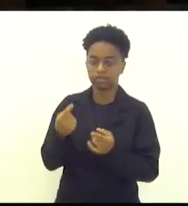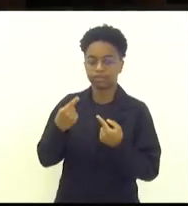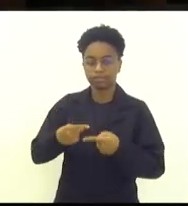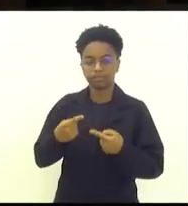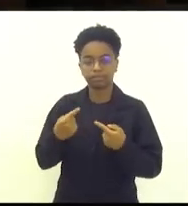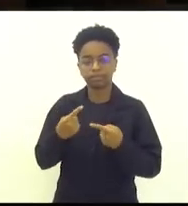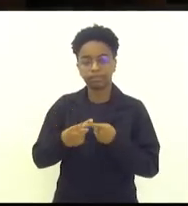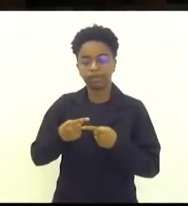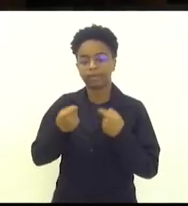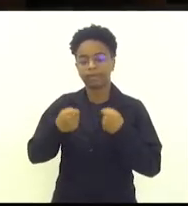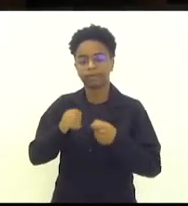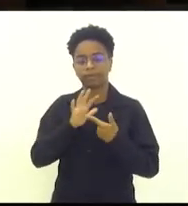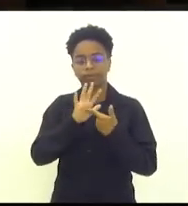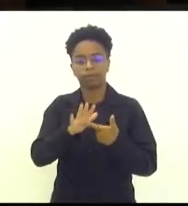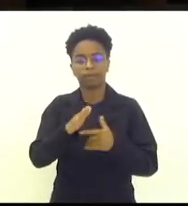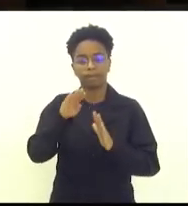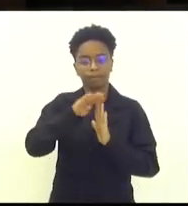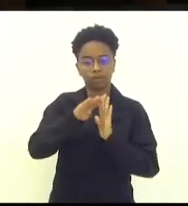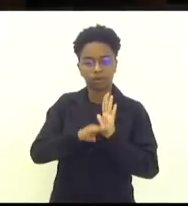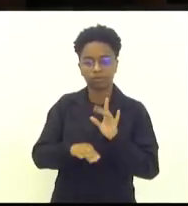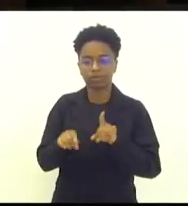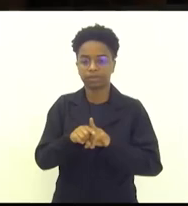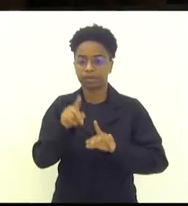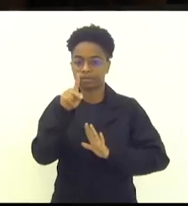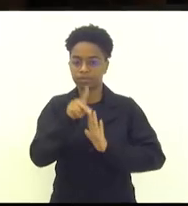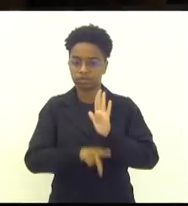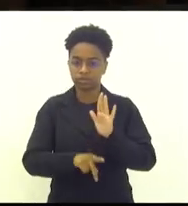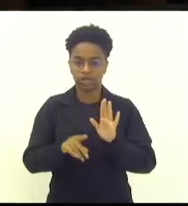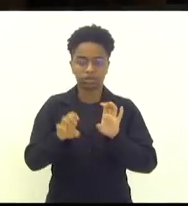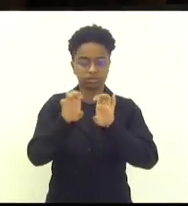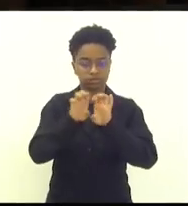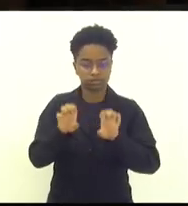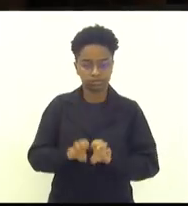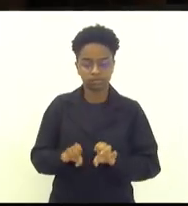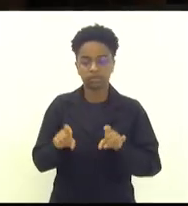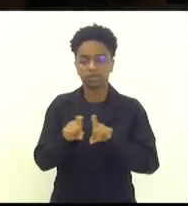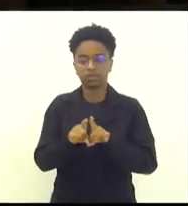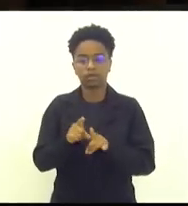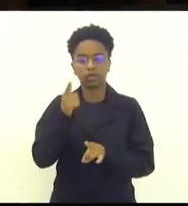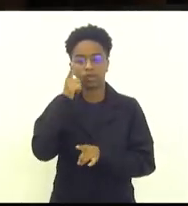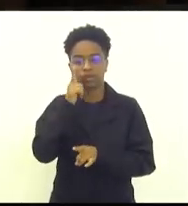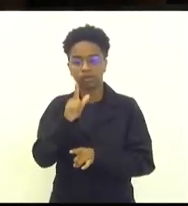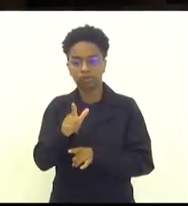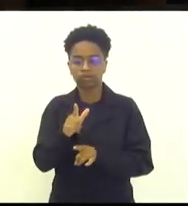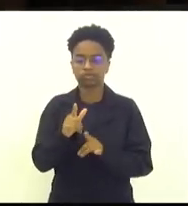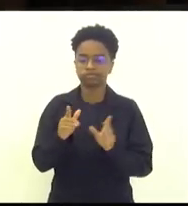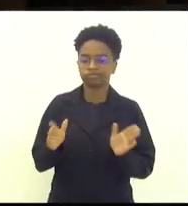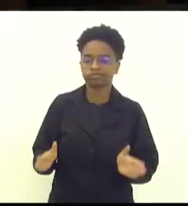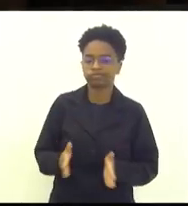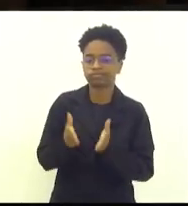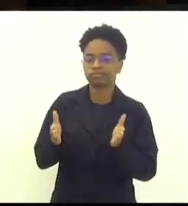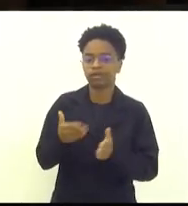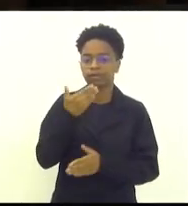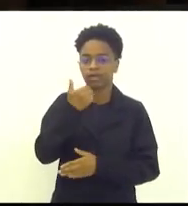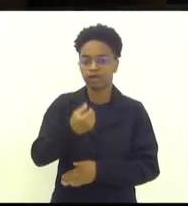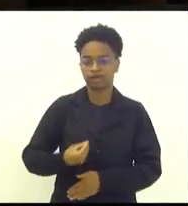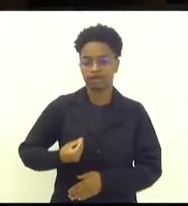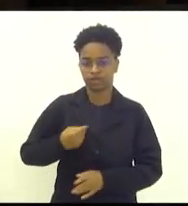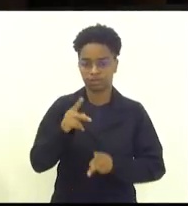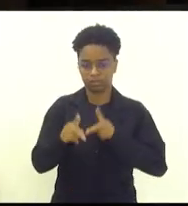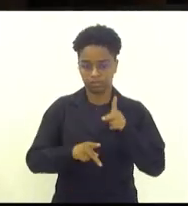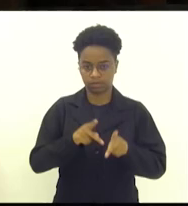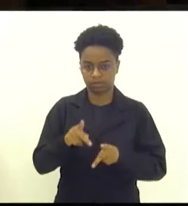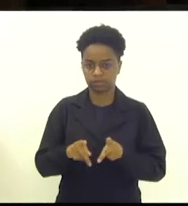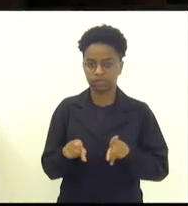programas e projetos que de maneira estruturante possa edificar a vida daquele povo, que aquele povo